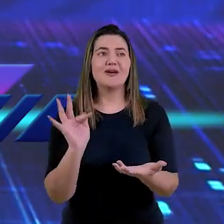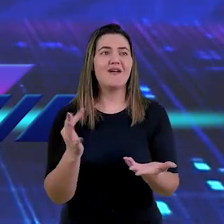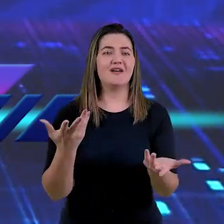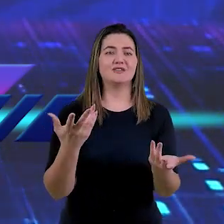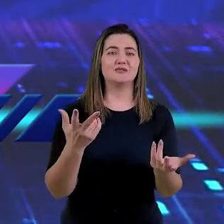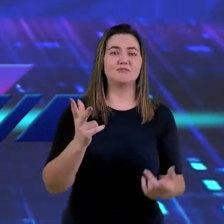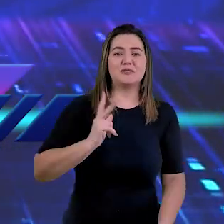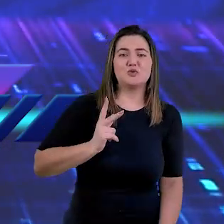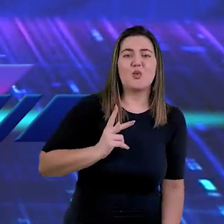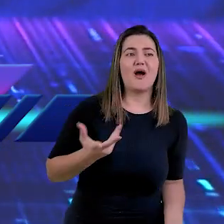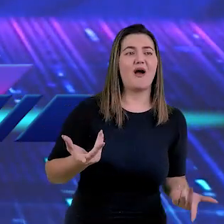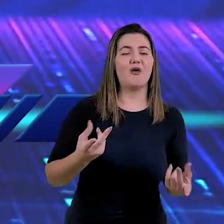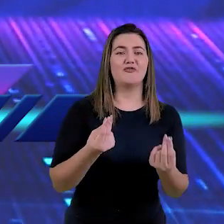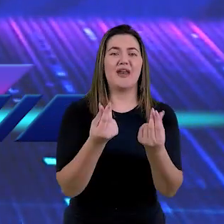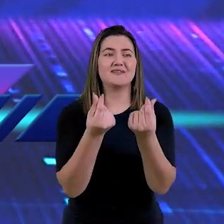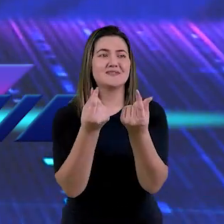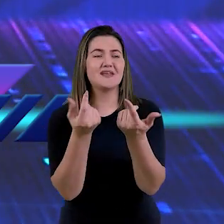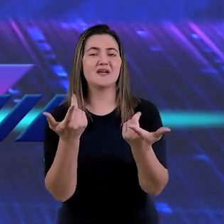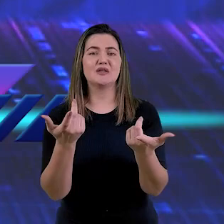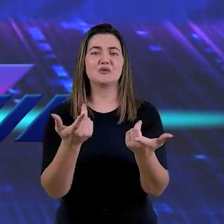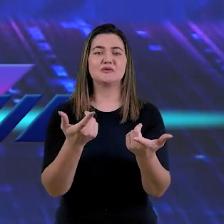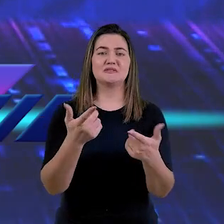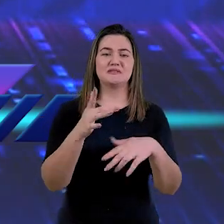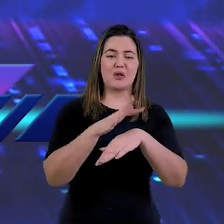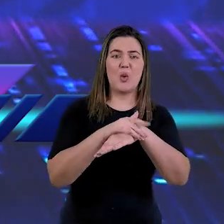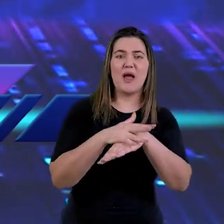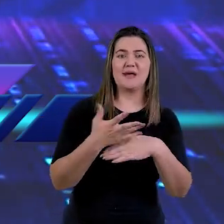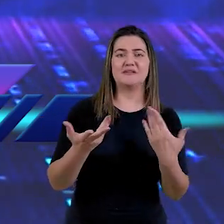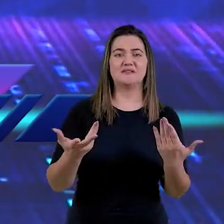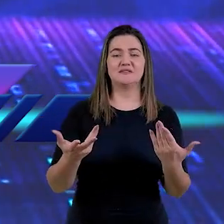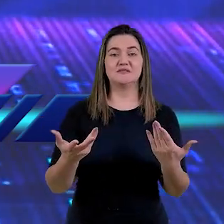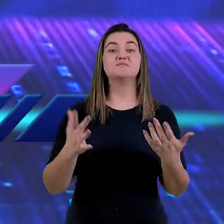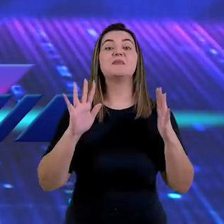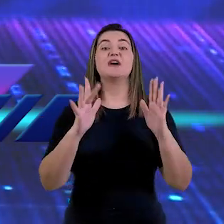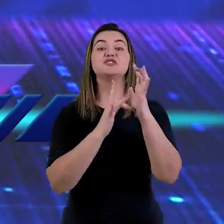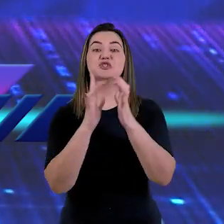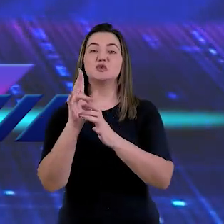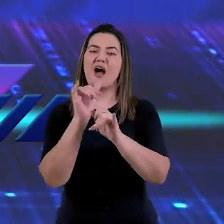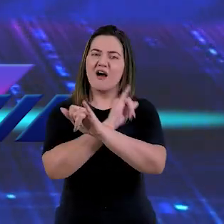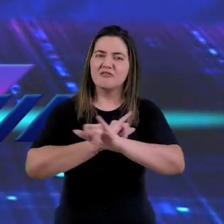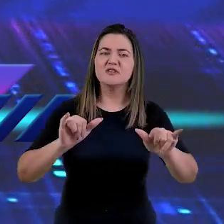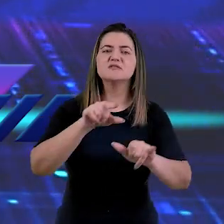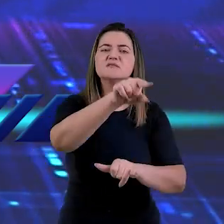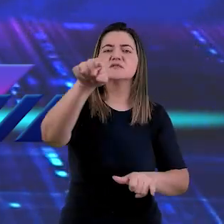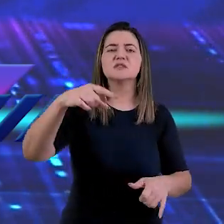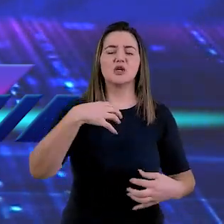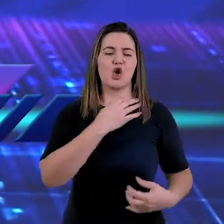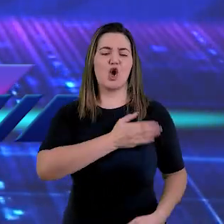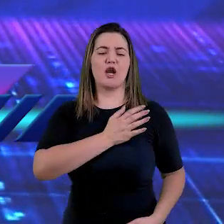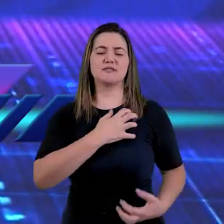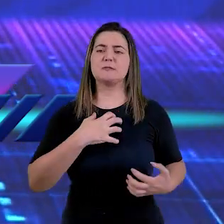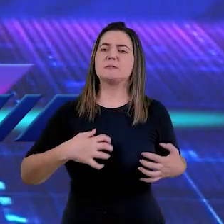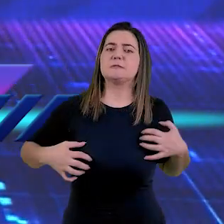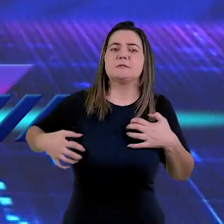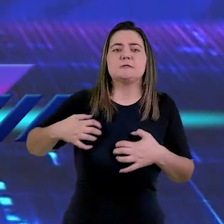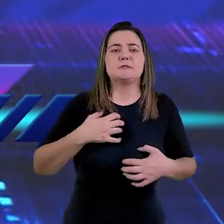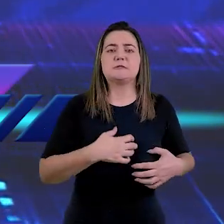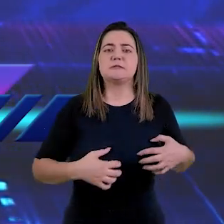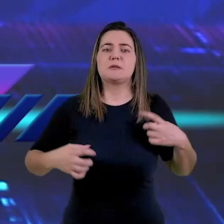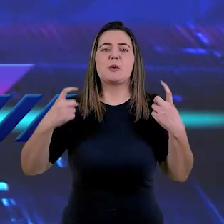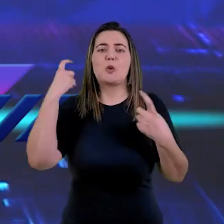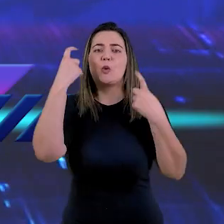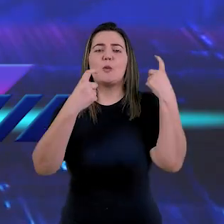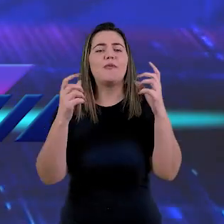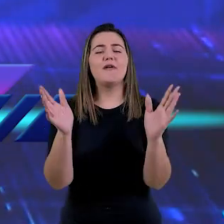pessoais, eu tenho problemas para resolver, financeiros, eu tenho problemas de saúde, mas Jesus está dizendo, não se turbe o vosso coração,